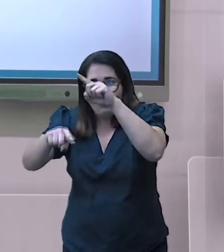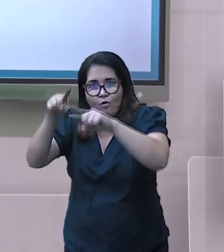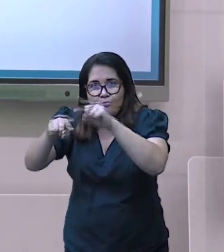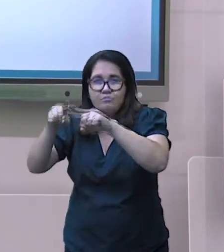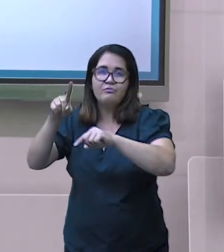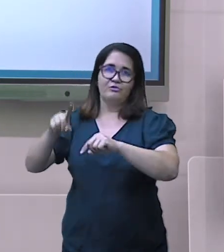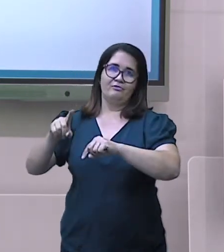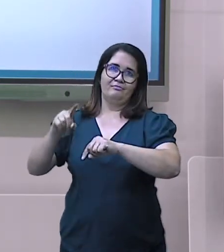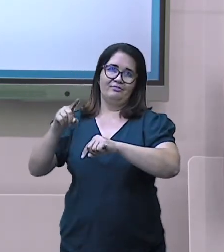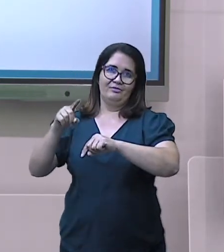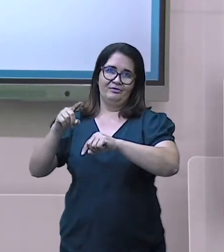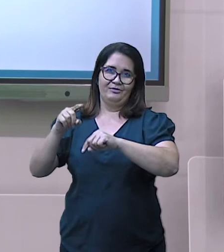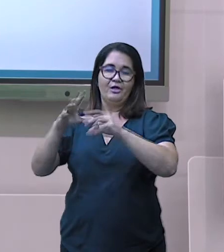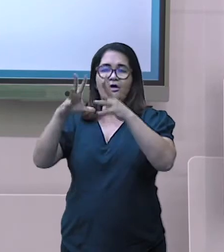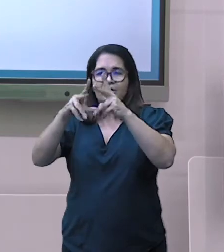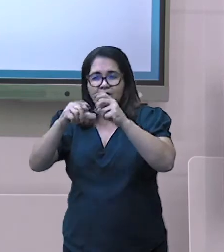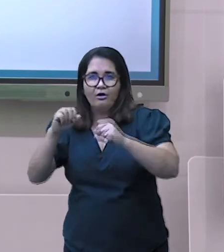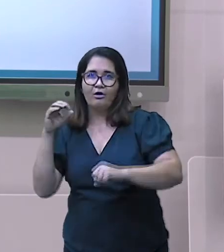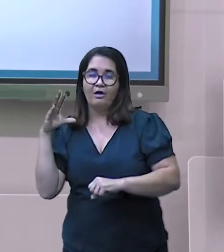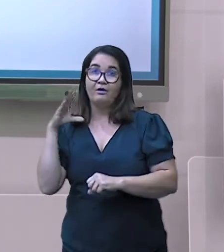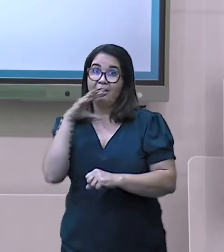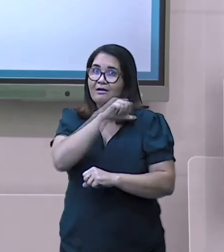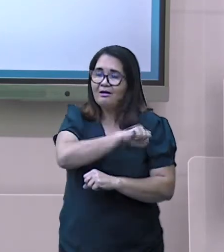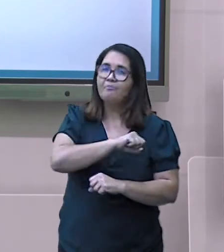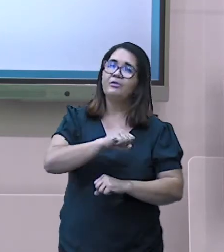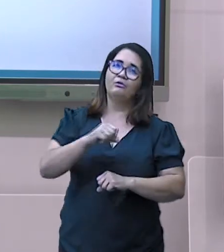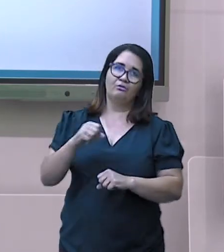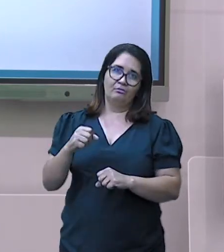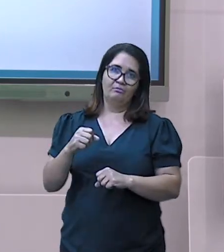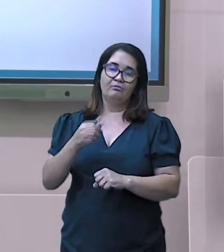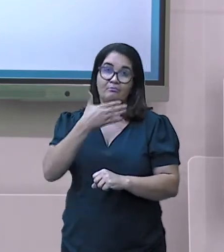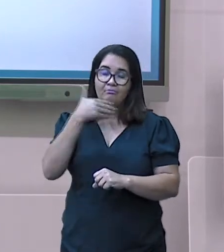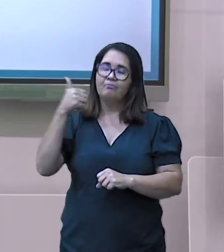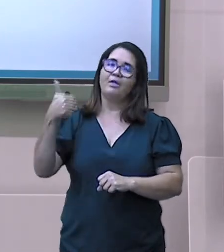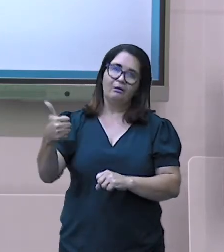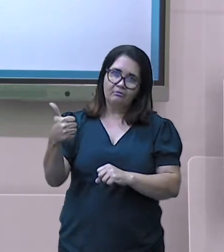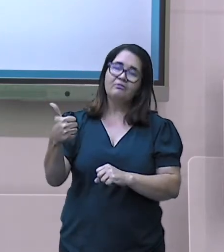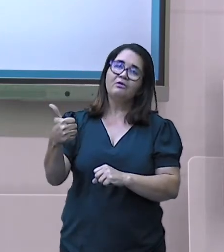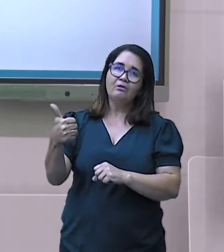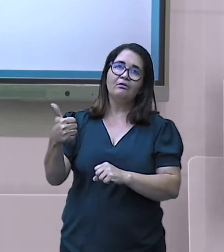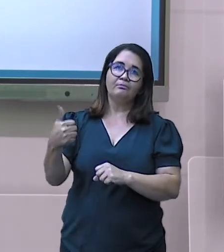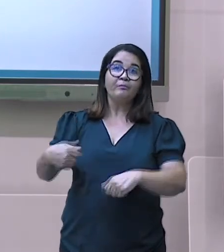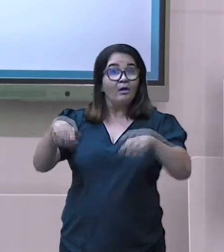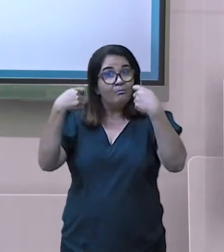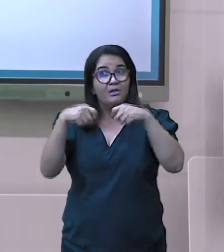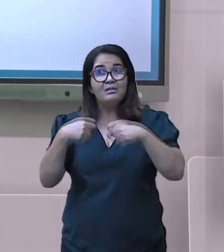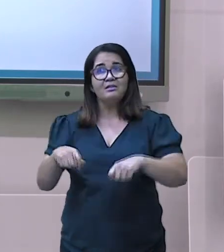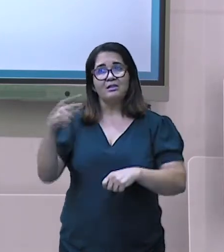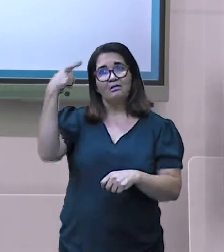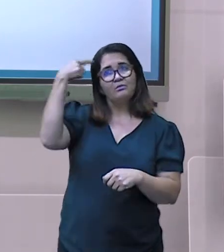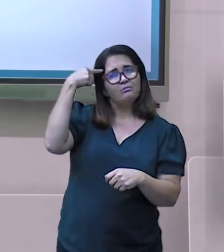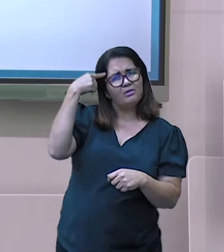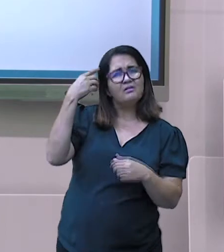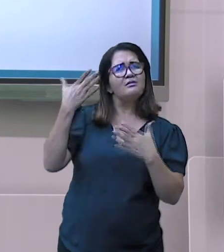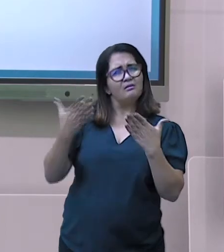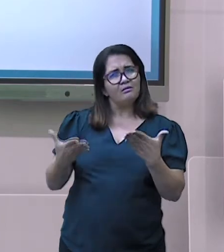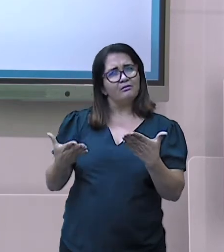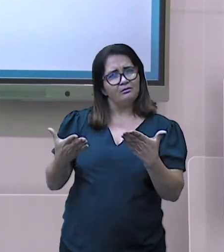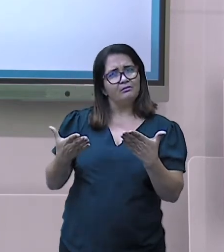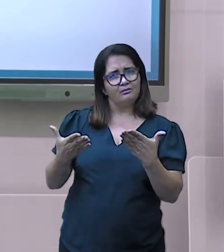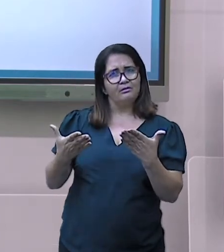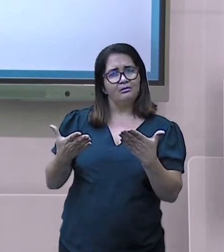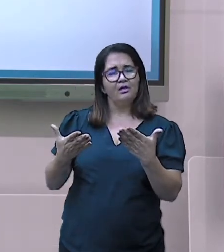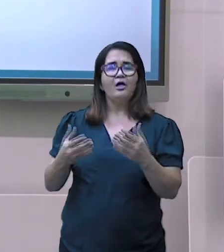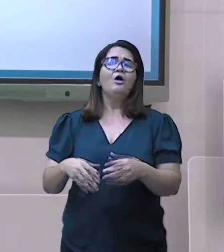ele vai prejudicar a natureza? Quanto tempo ele levará para se decompor? Se ele tem o descarte correto?